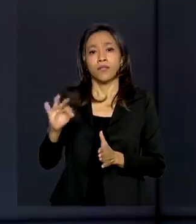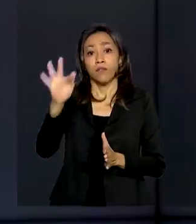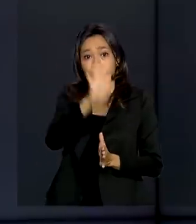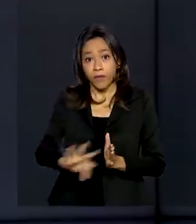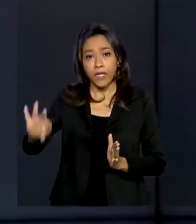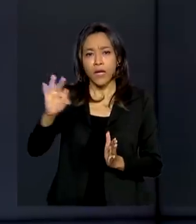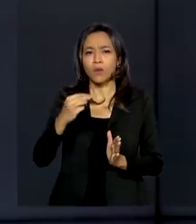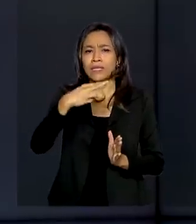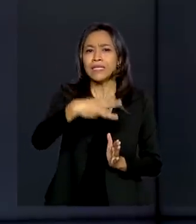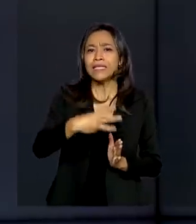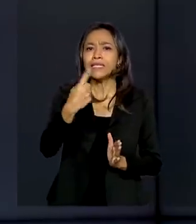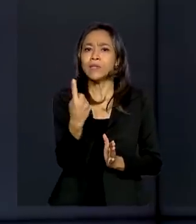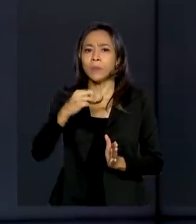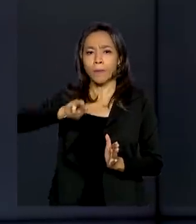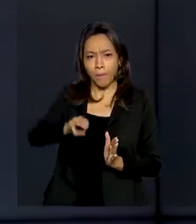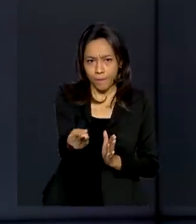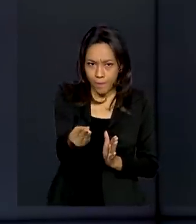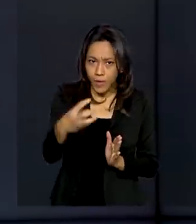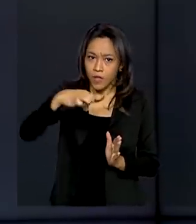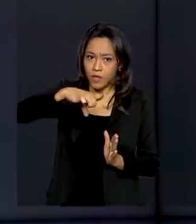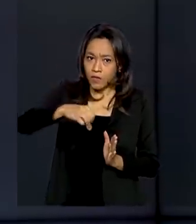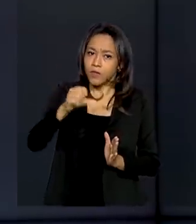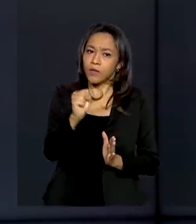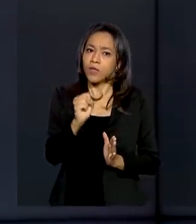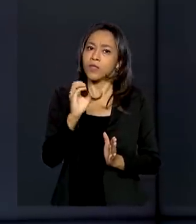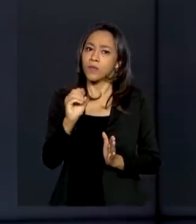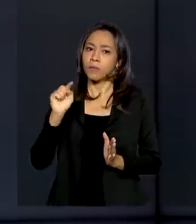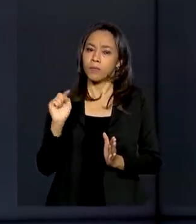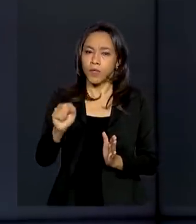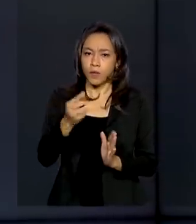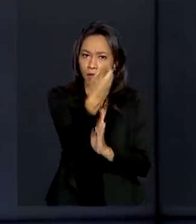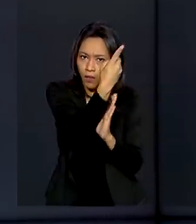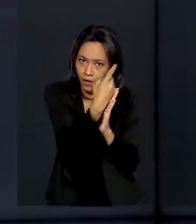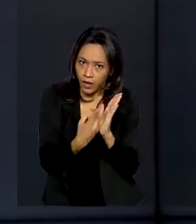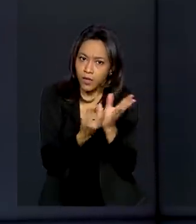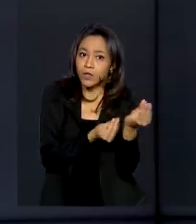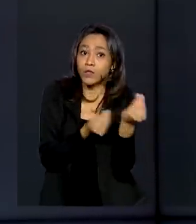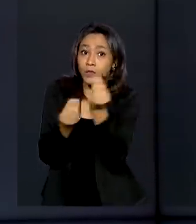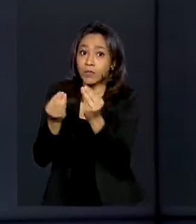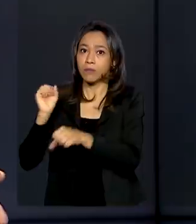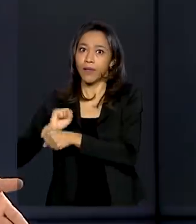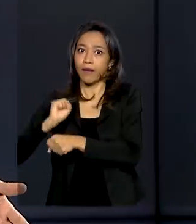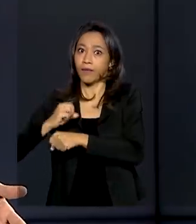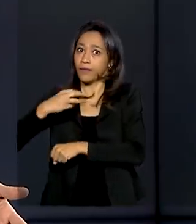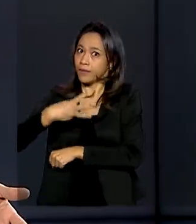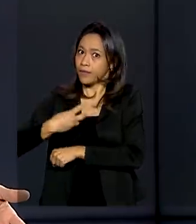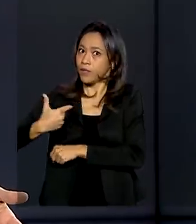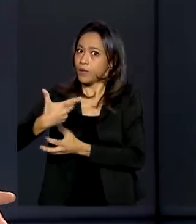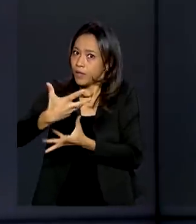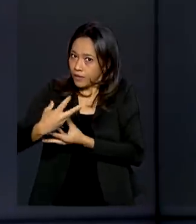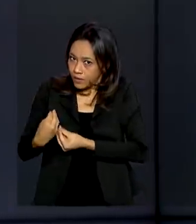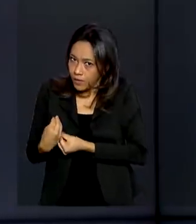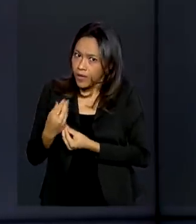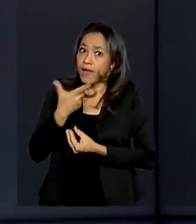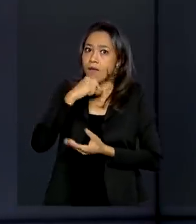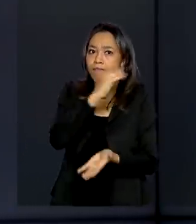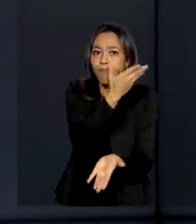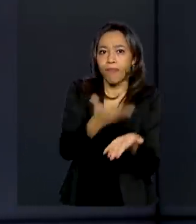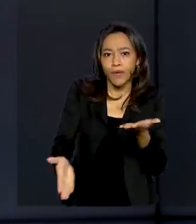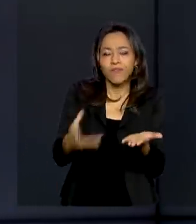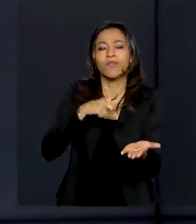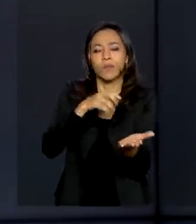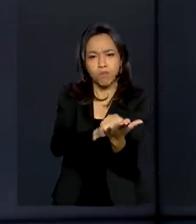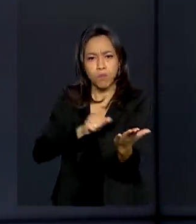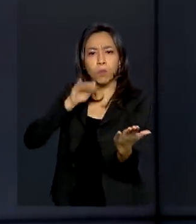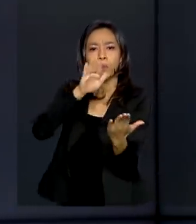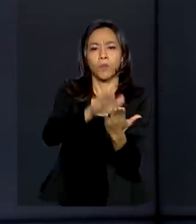980 mil declarações do imposto de renda dos 32 milhões esperados. Quem perdeu o prazo está sujeito à multa,